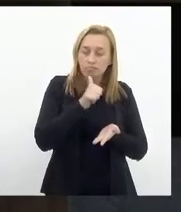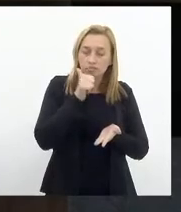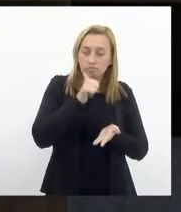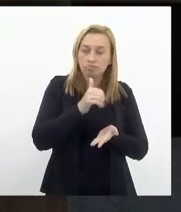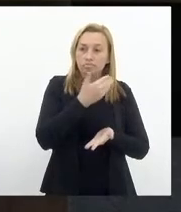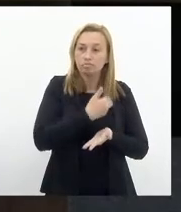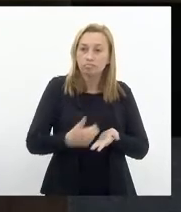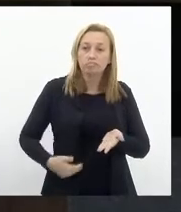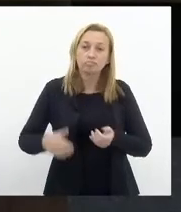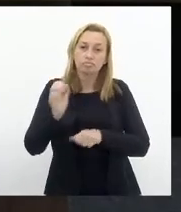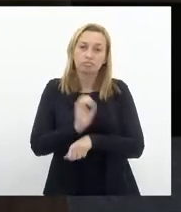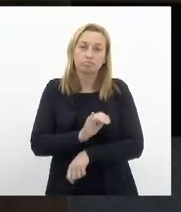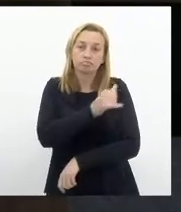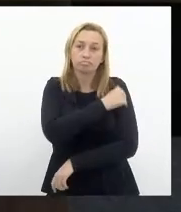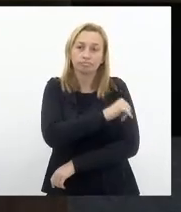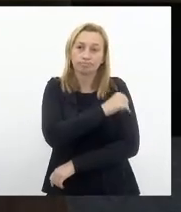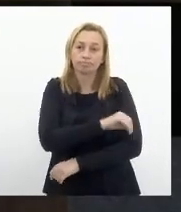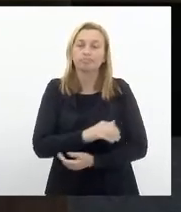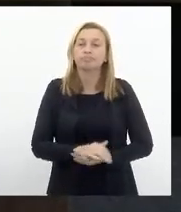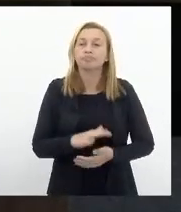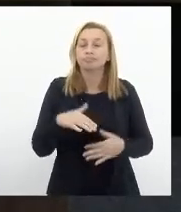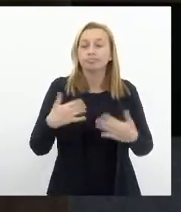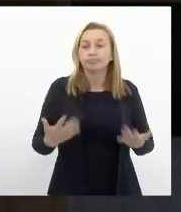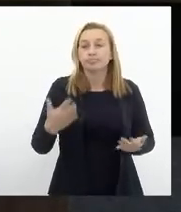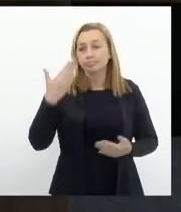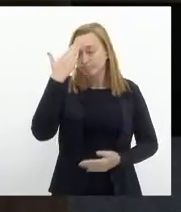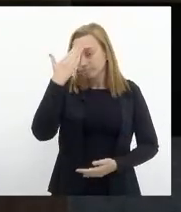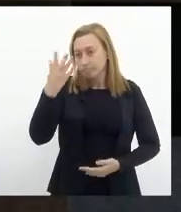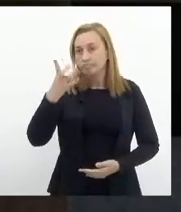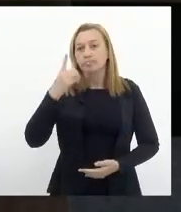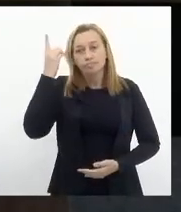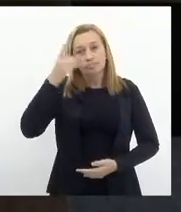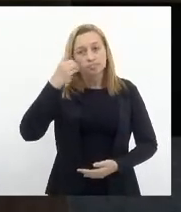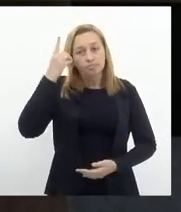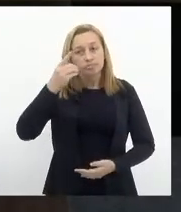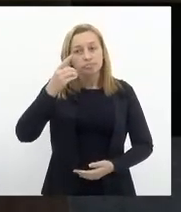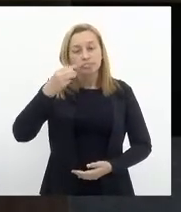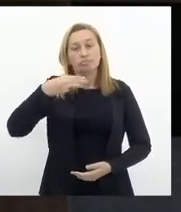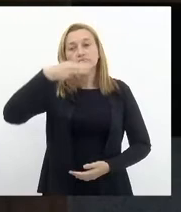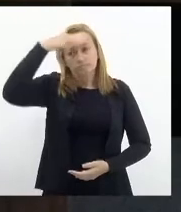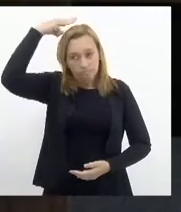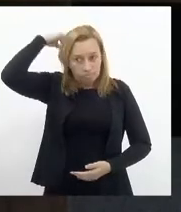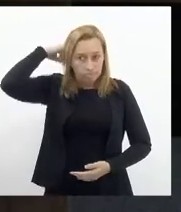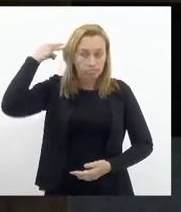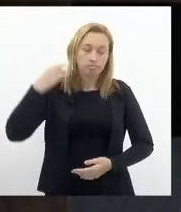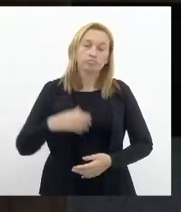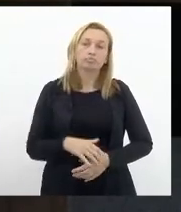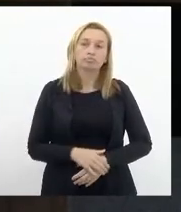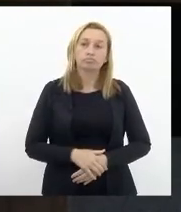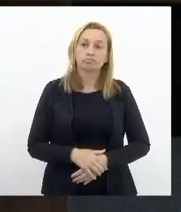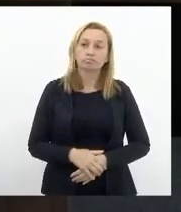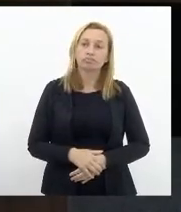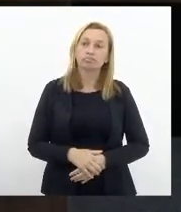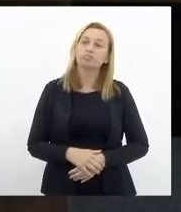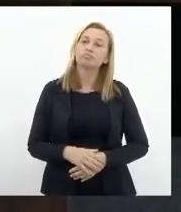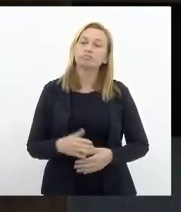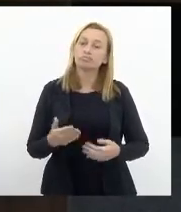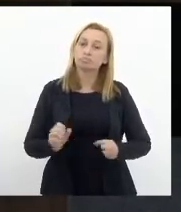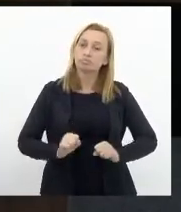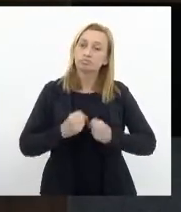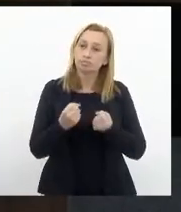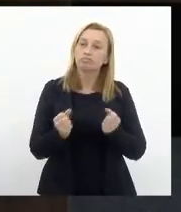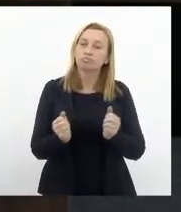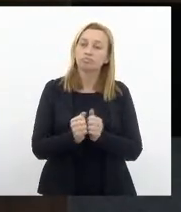governo do estado do Rio de Janeiro então obrigado deputado Márcio Pacheco pelo empenho junto ao